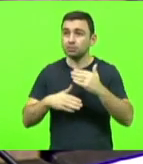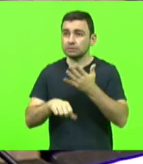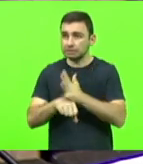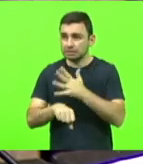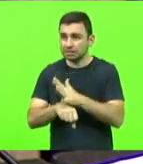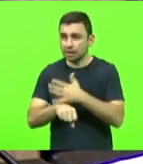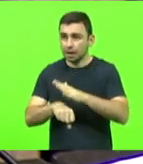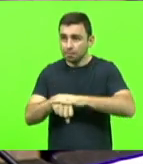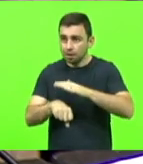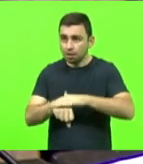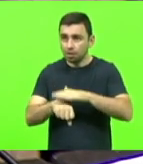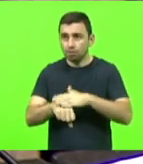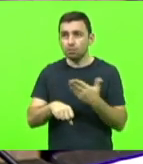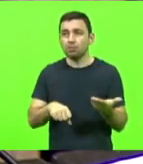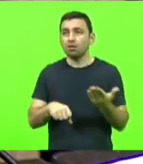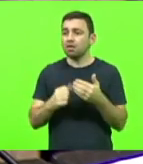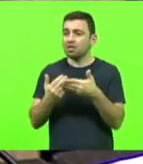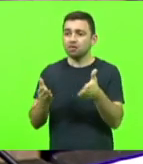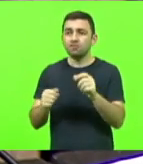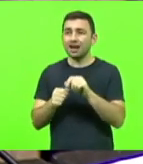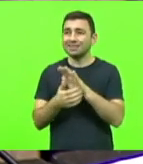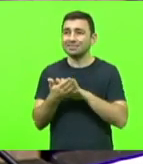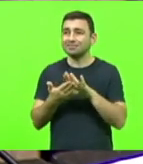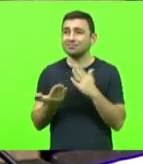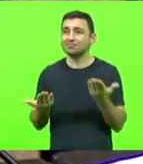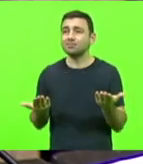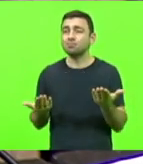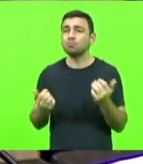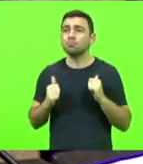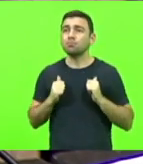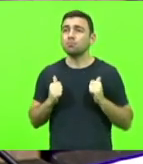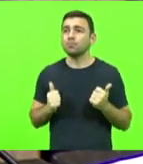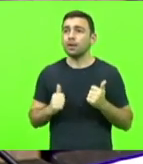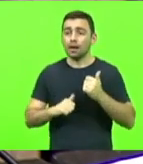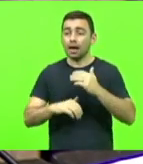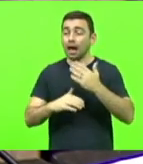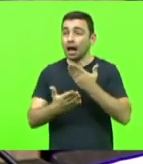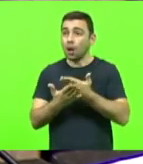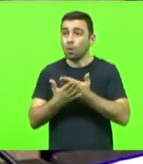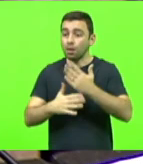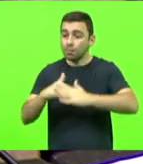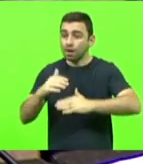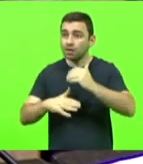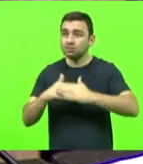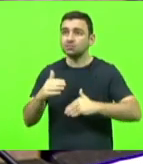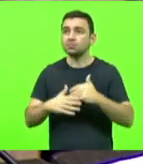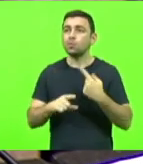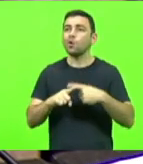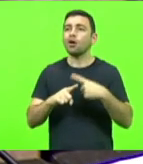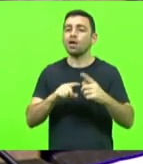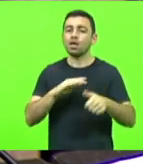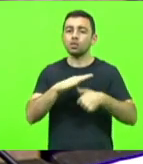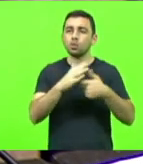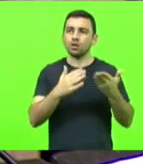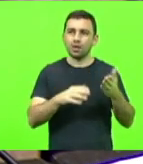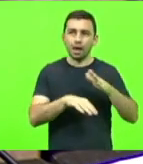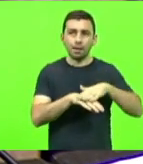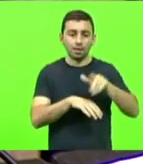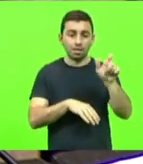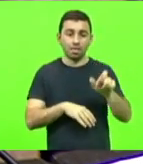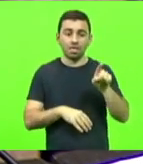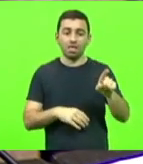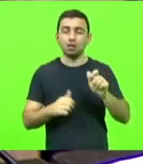a mão na massa e eles não estão tendo a oportunidade de ter as aulas práticas, porque o reitor, na minha opinião,